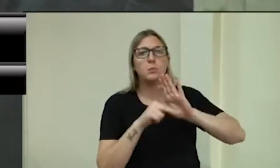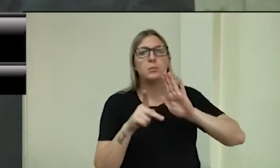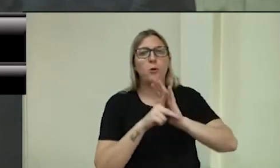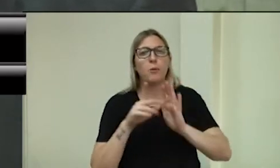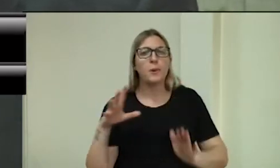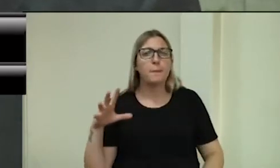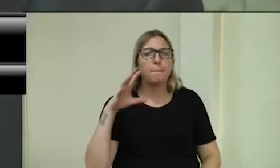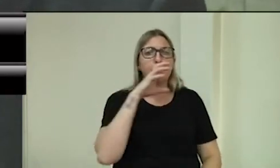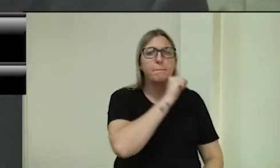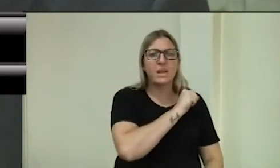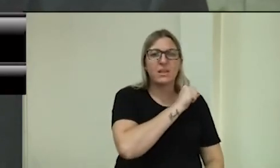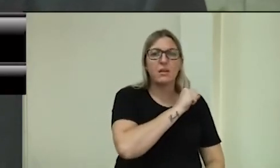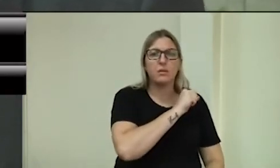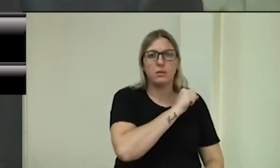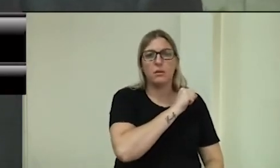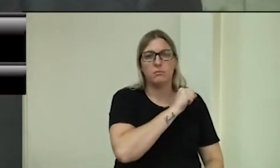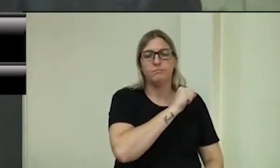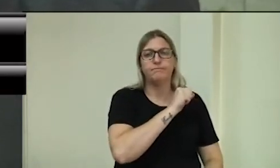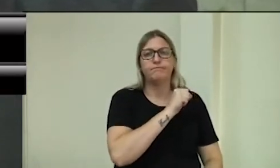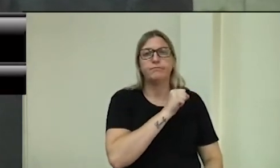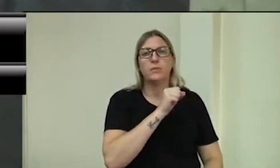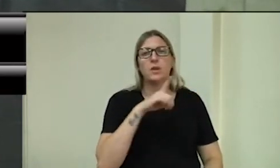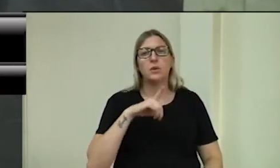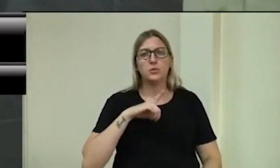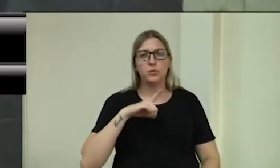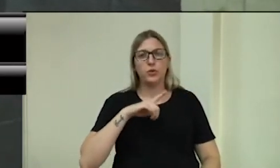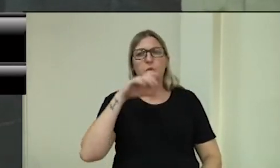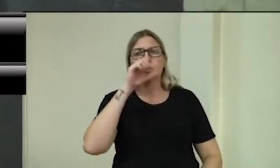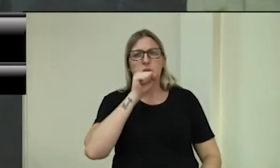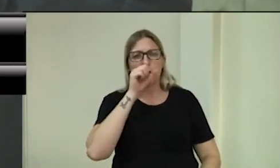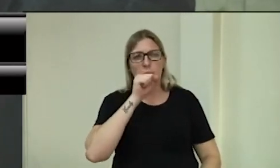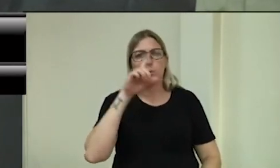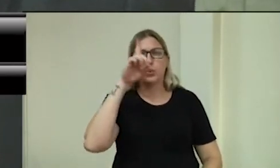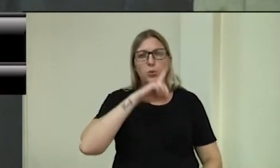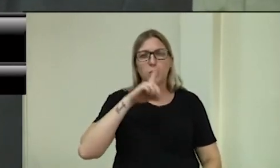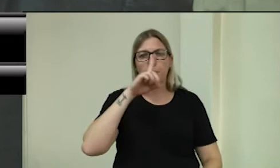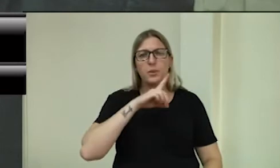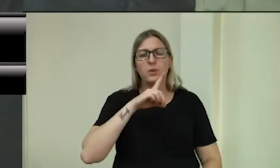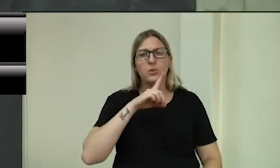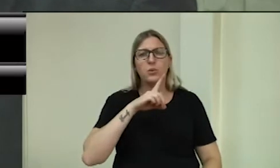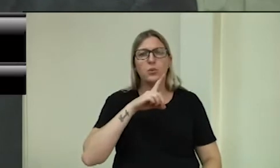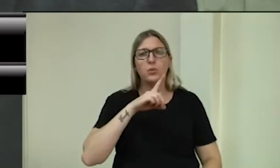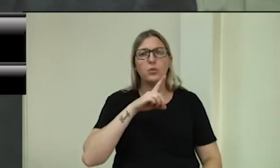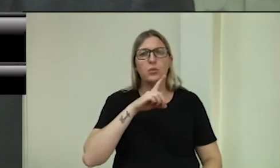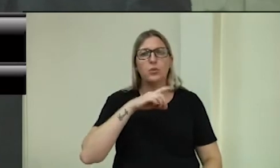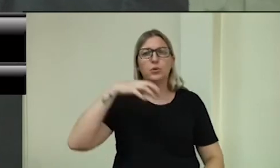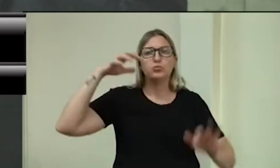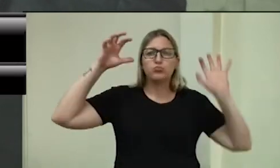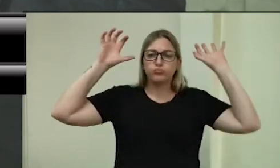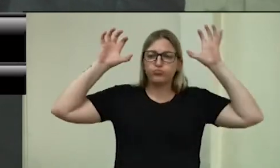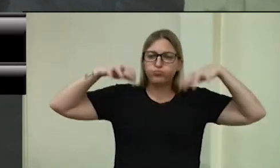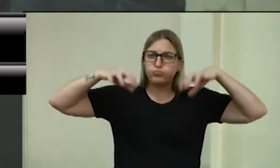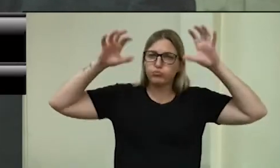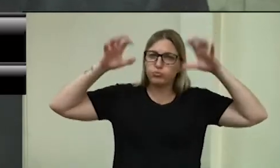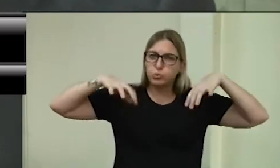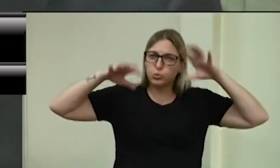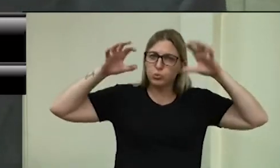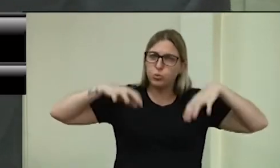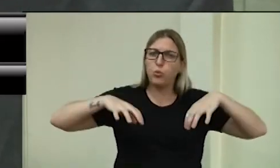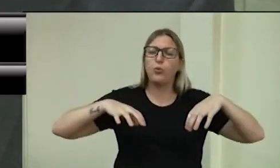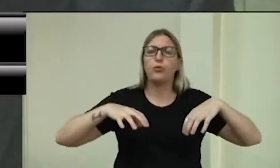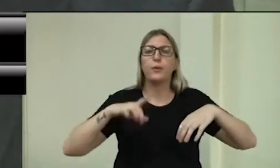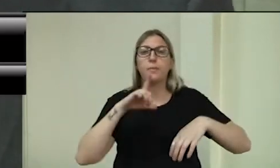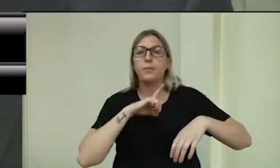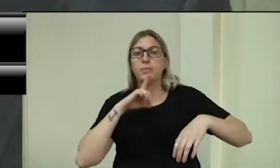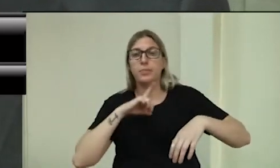nesse final de semana um final de semana chuvoso e houve uma determinação de